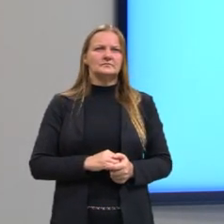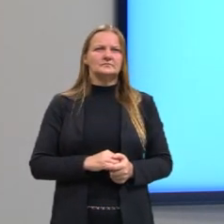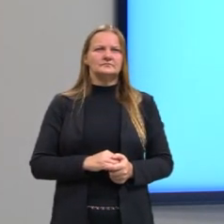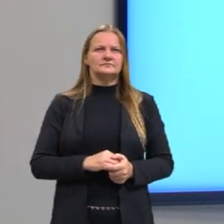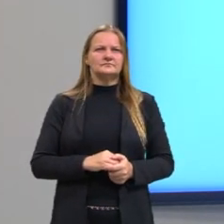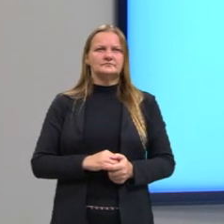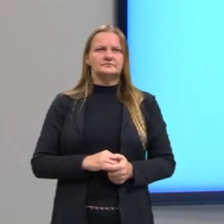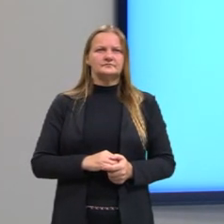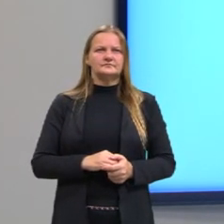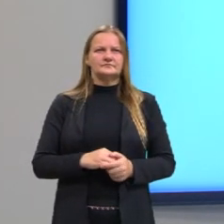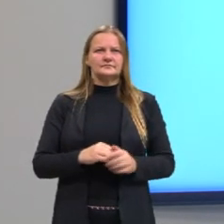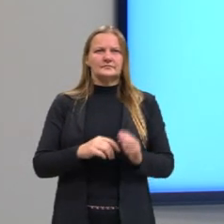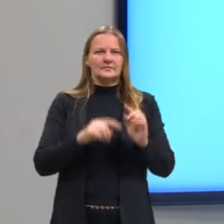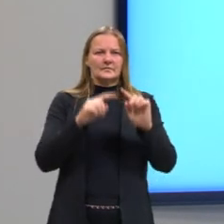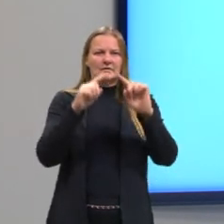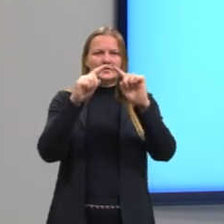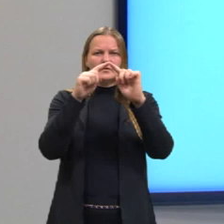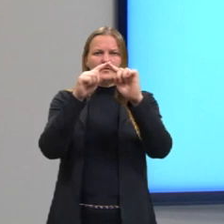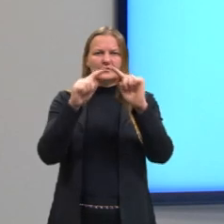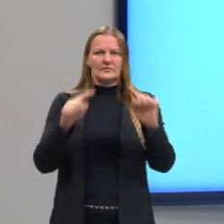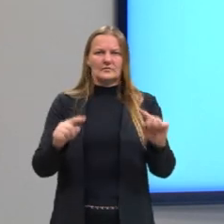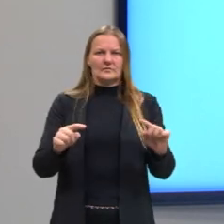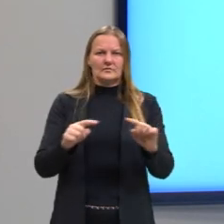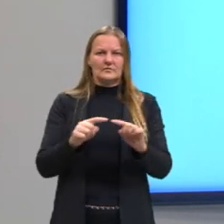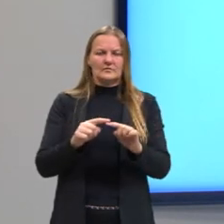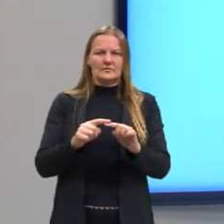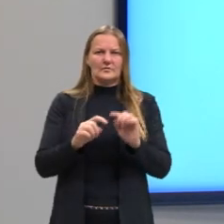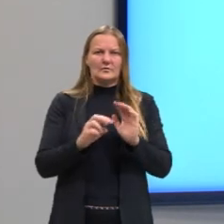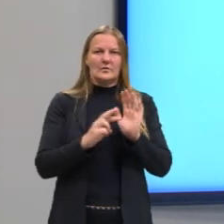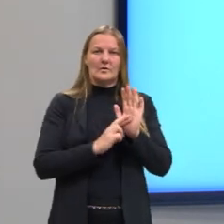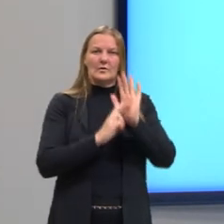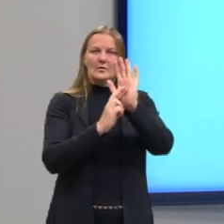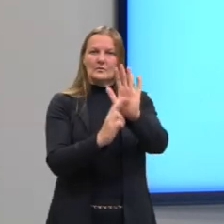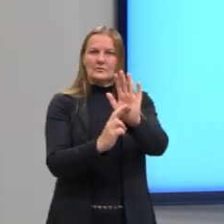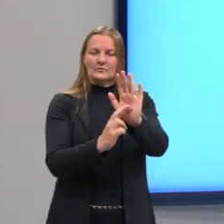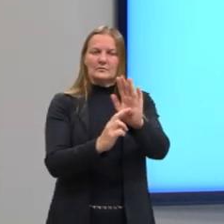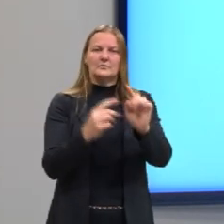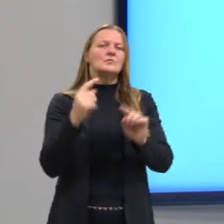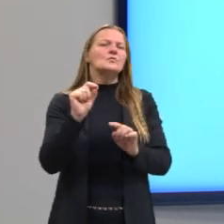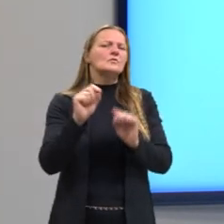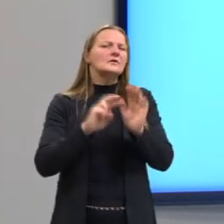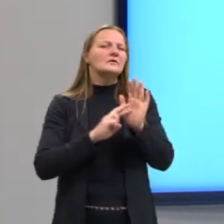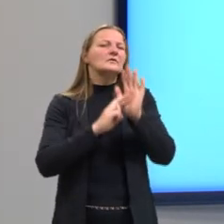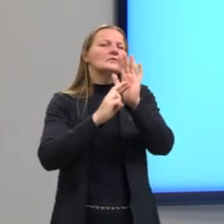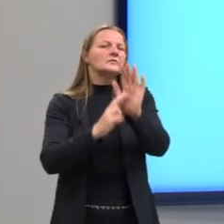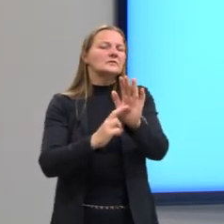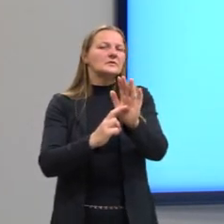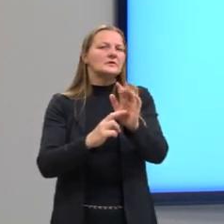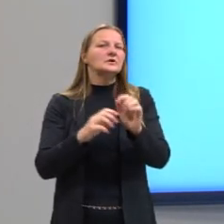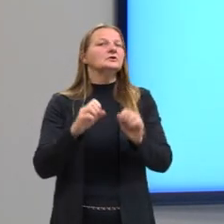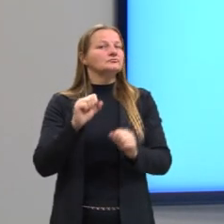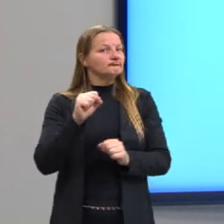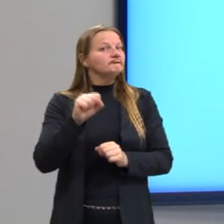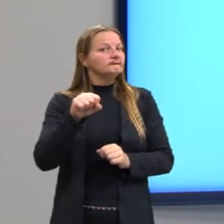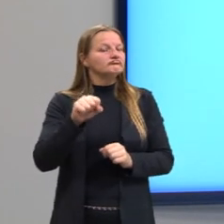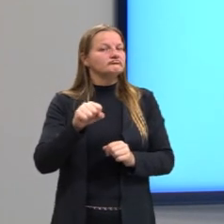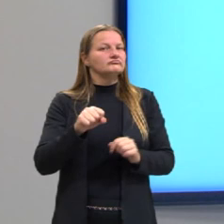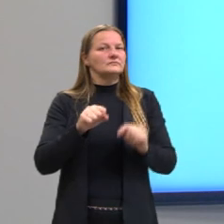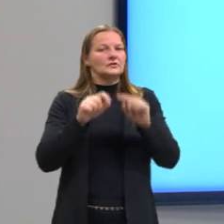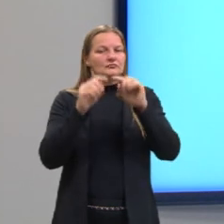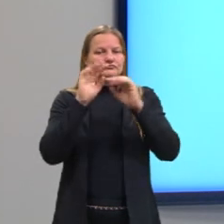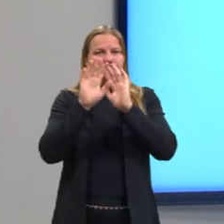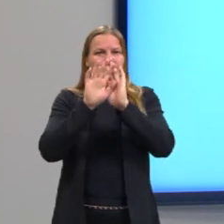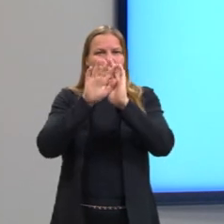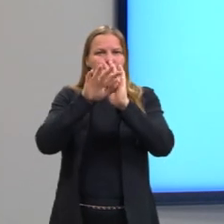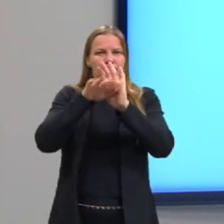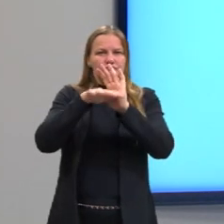O desenho de um triângulo para fazer essa representação. Que representação é essa? Justamente da sombra da pessoa,